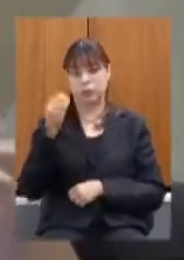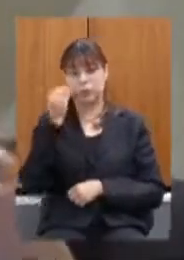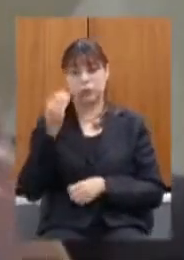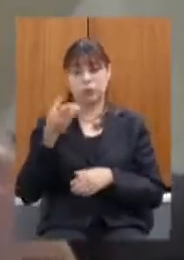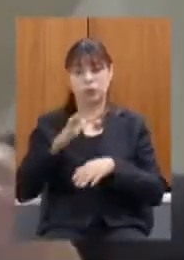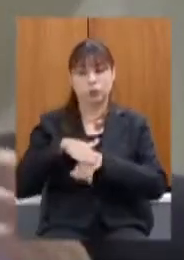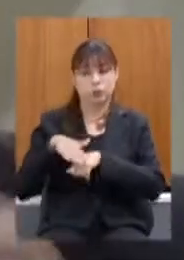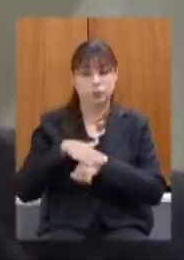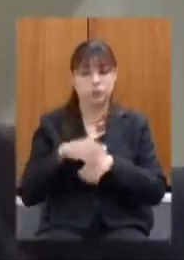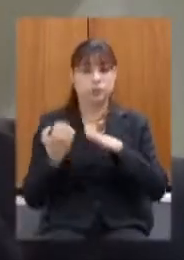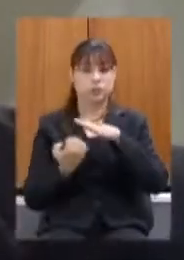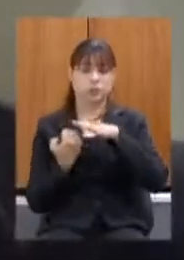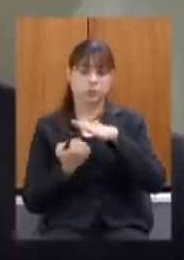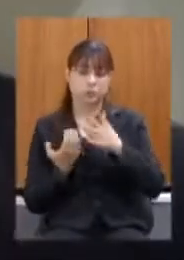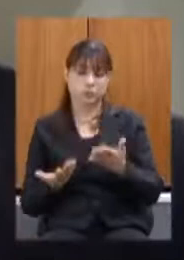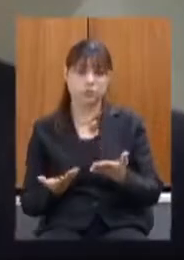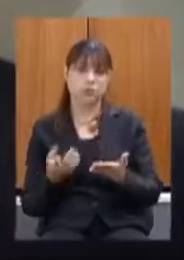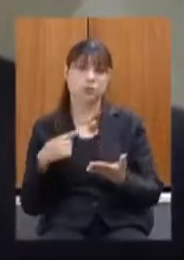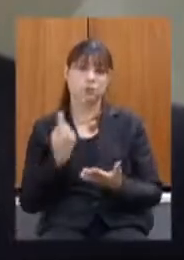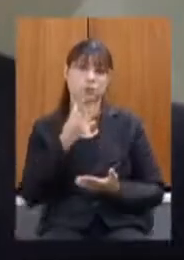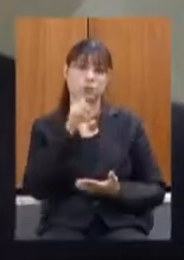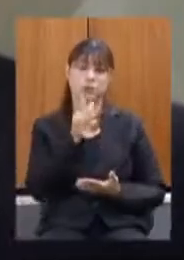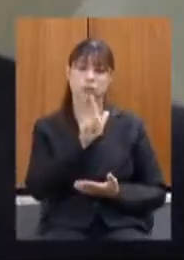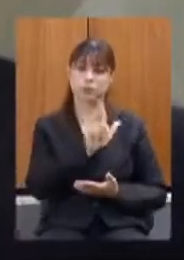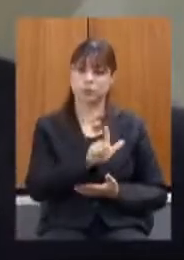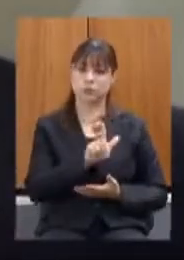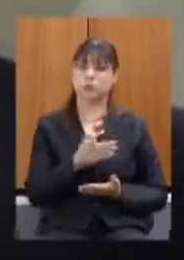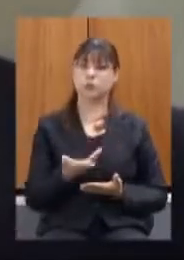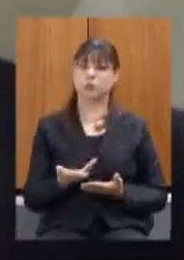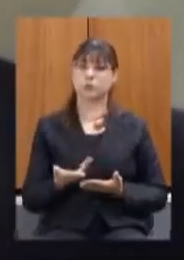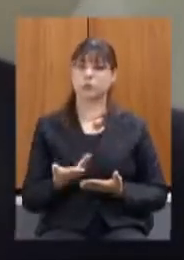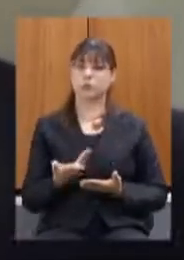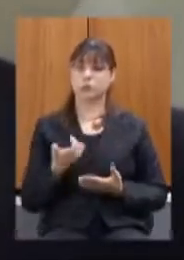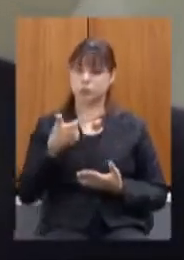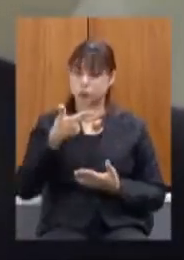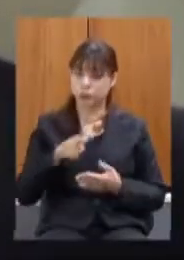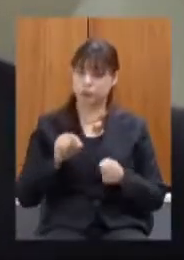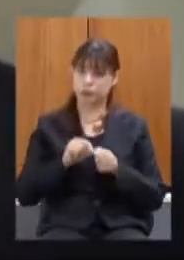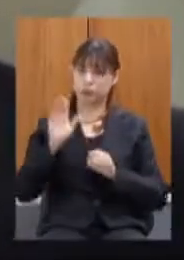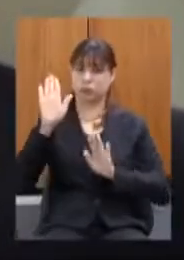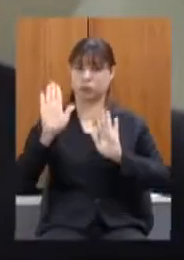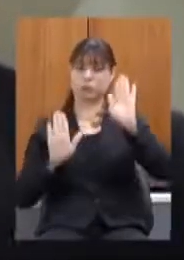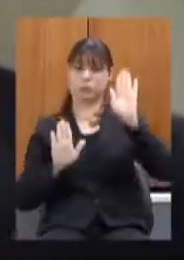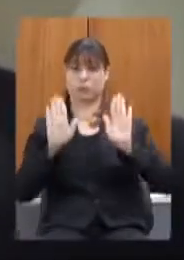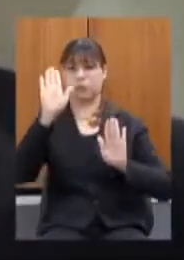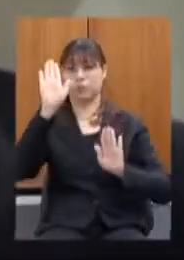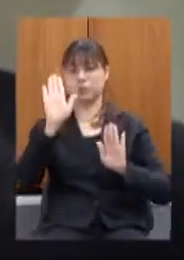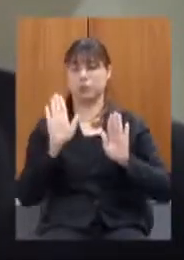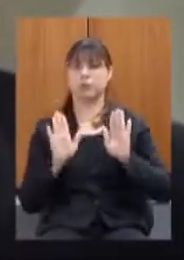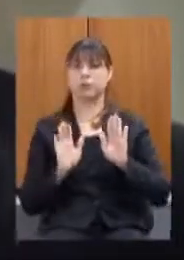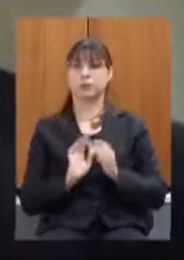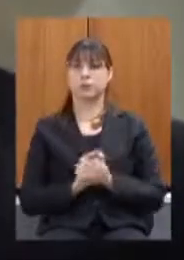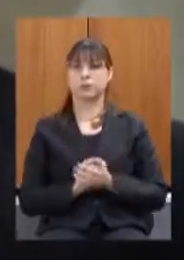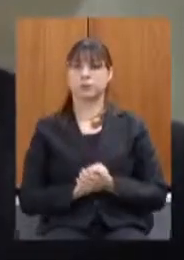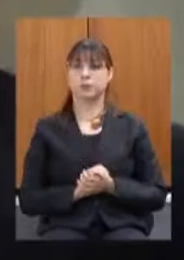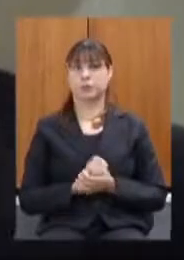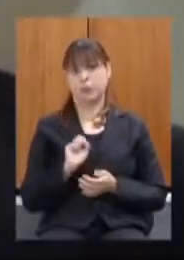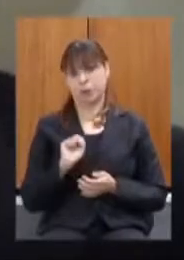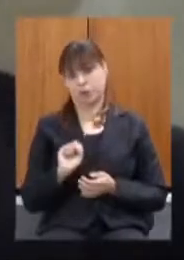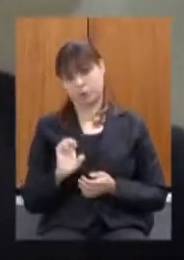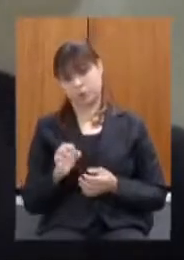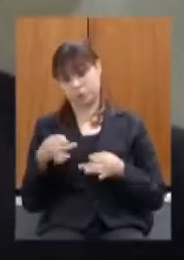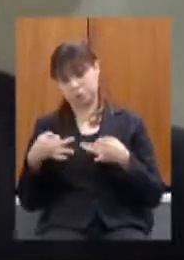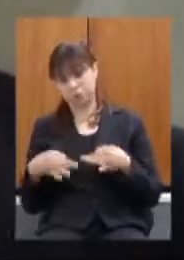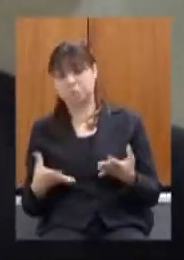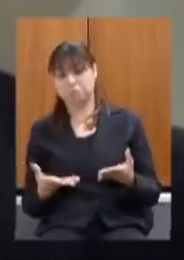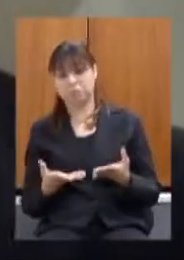que a gente possa refazer essa licitação e se tudo der certo ainda no